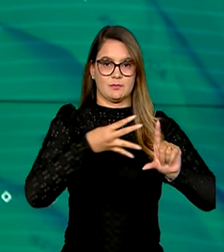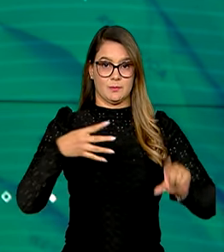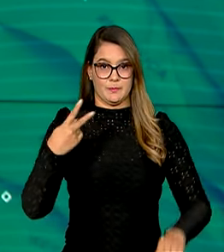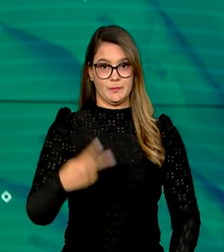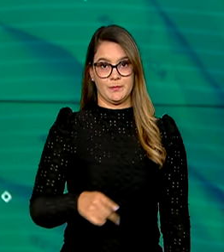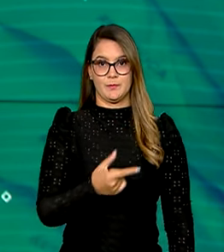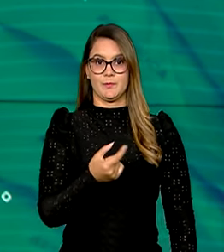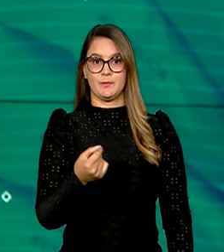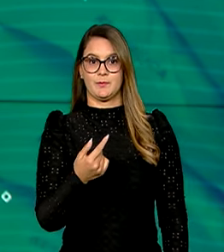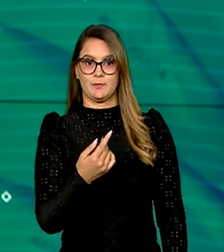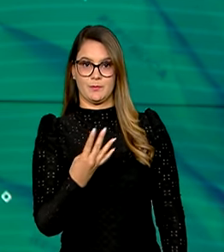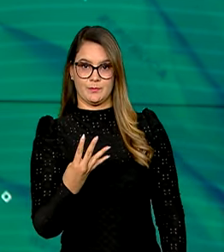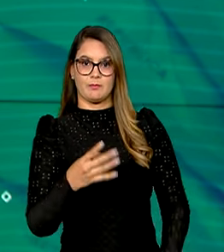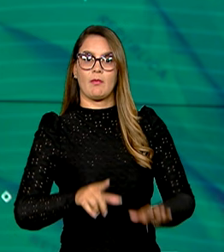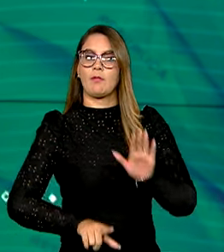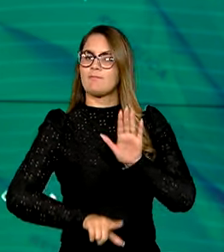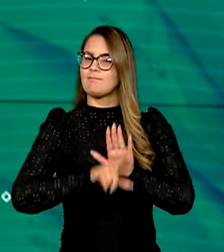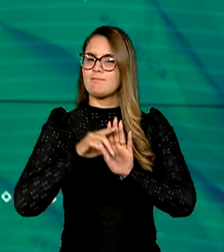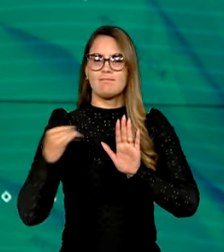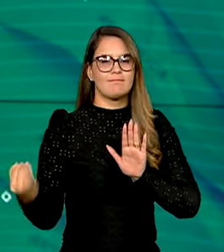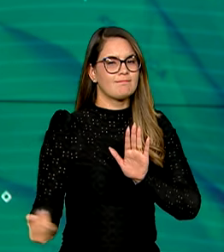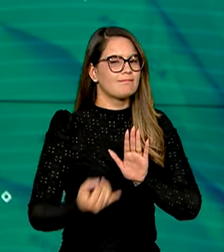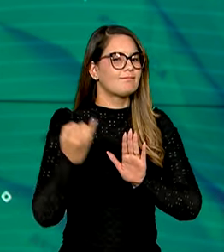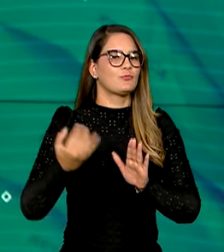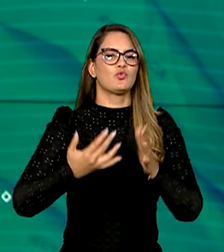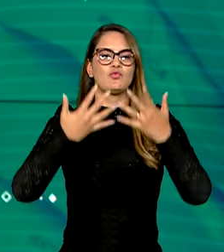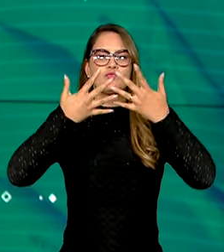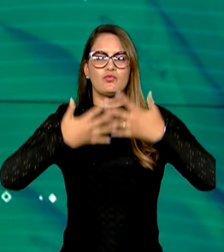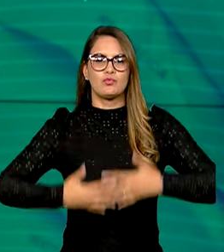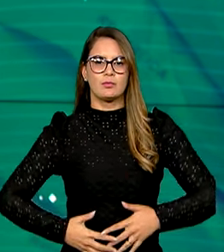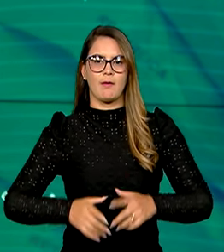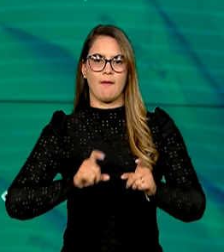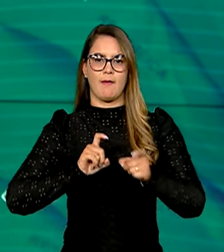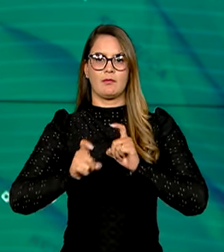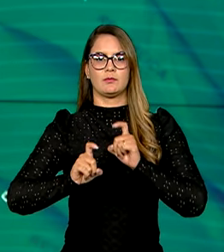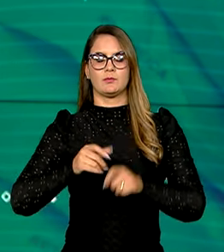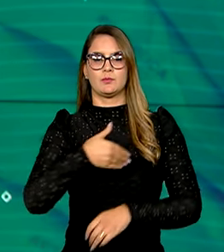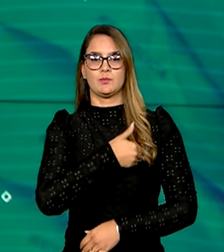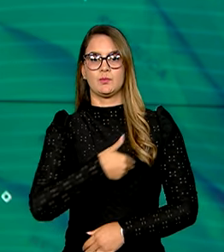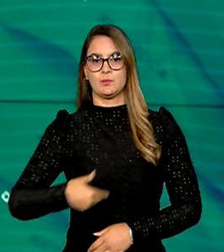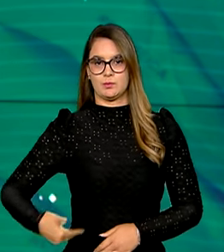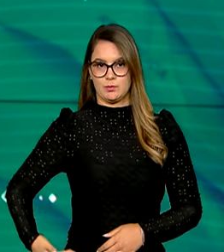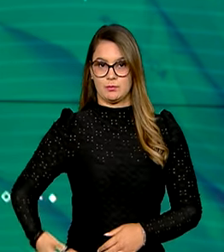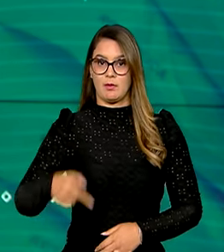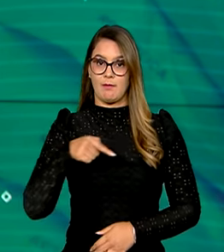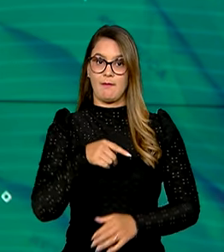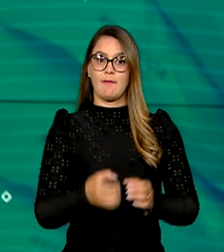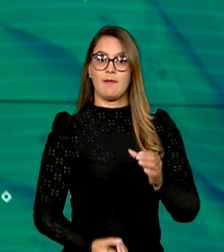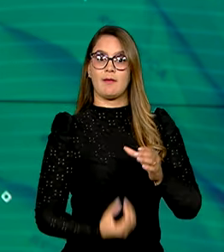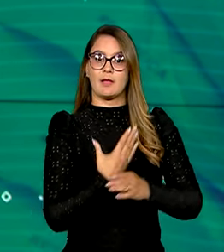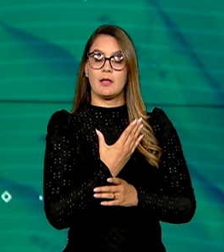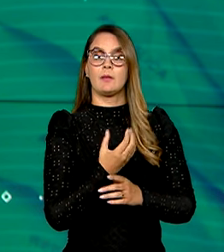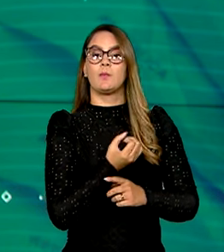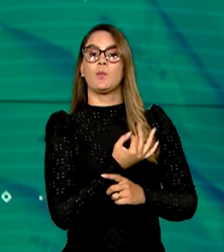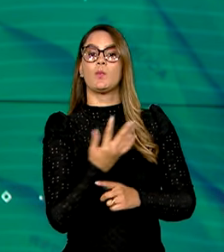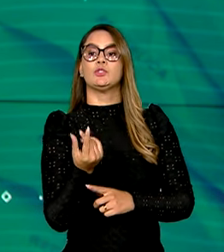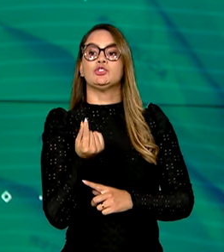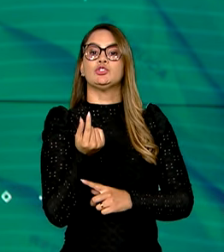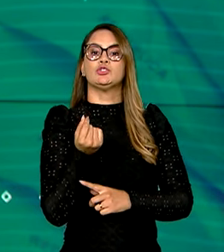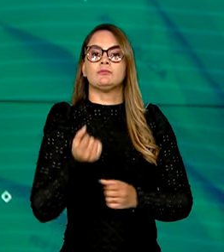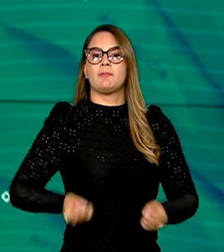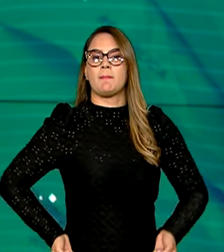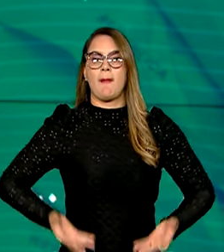2024. A lei é fundamental para o funcionamento da administração pública, já que estabelece o volume de